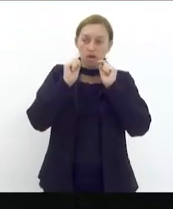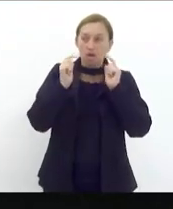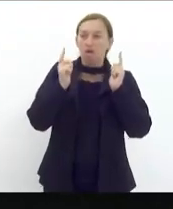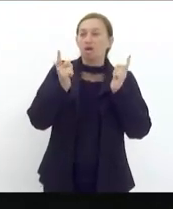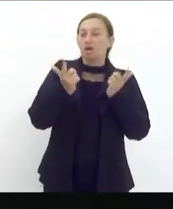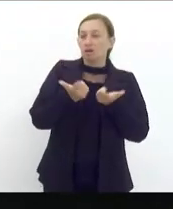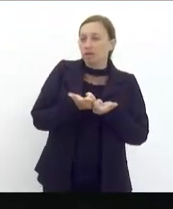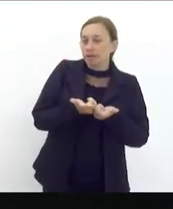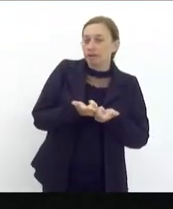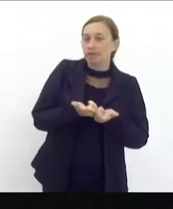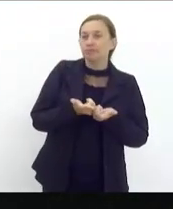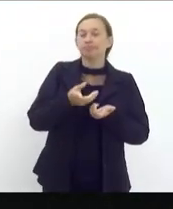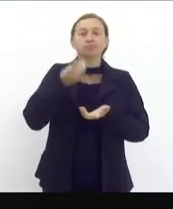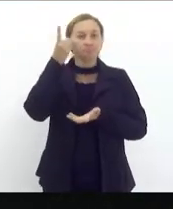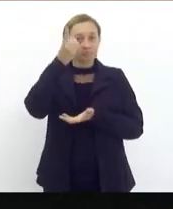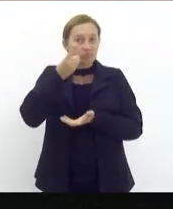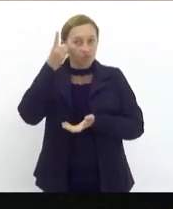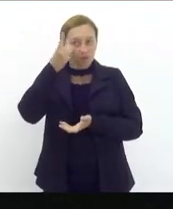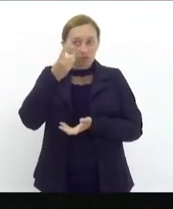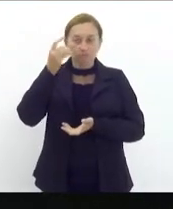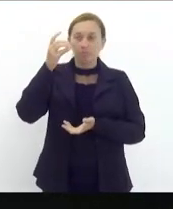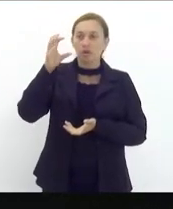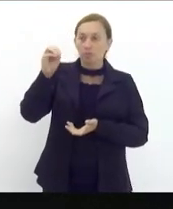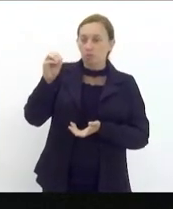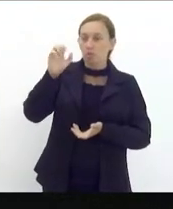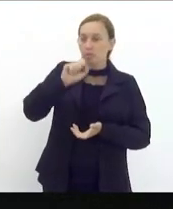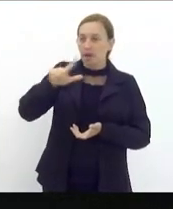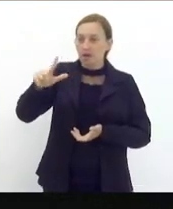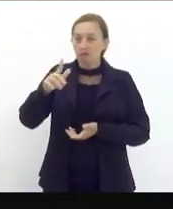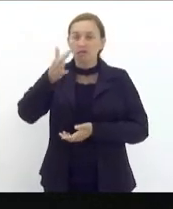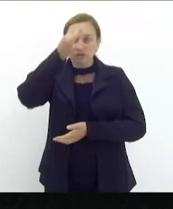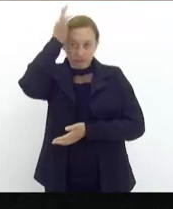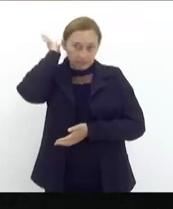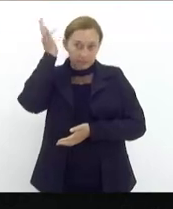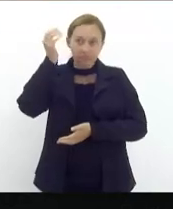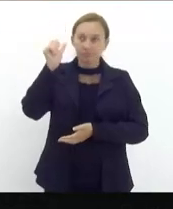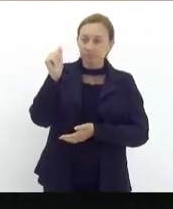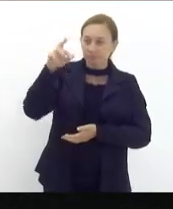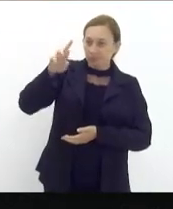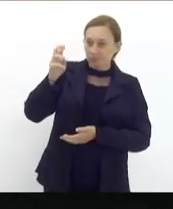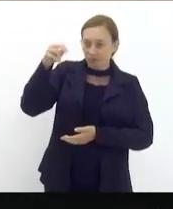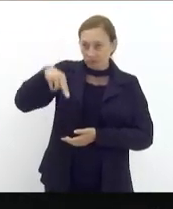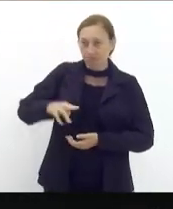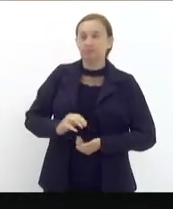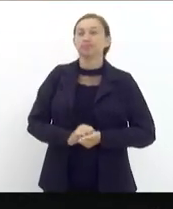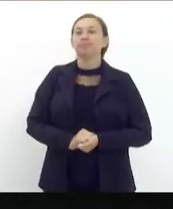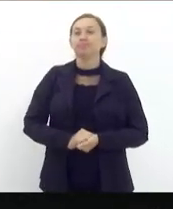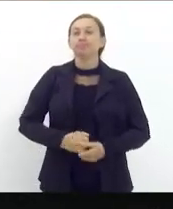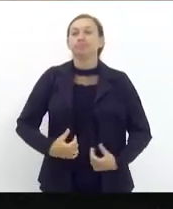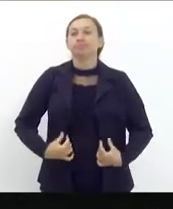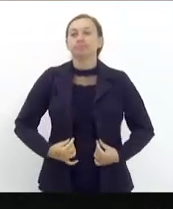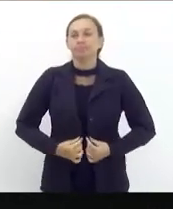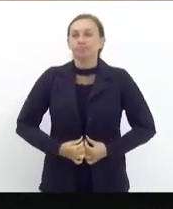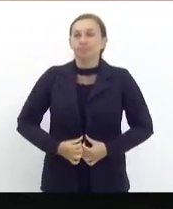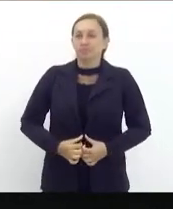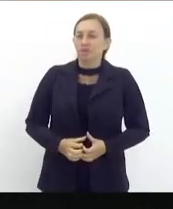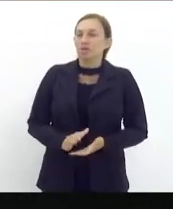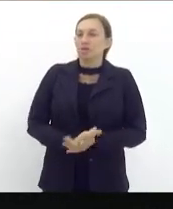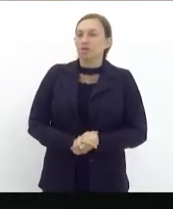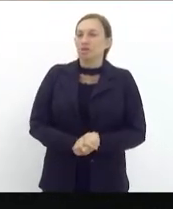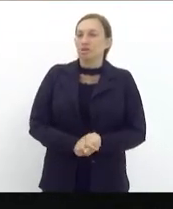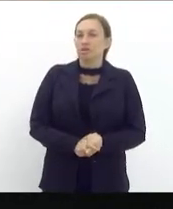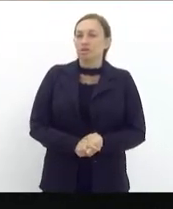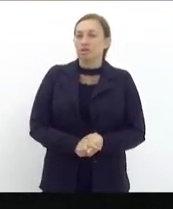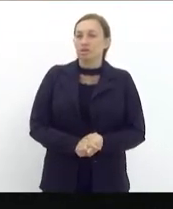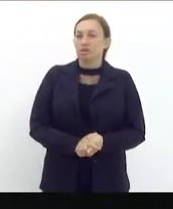e referendado por outros deputados como deputado Fred Pacheco deputado Anderson Moraes sem repudiar